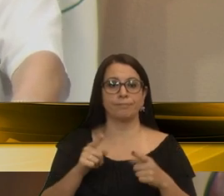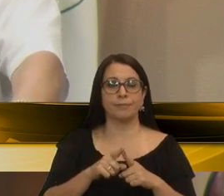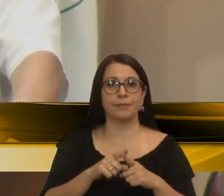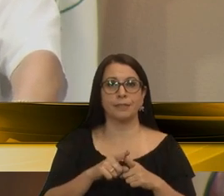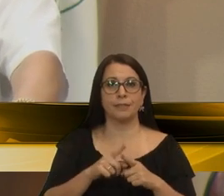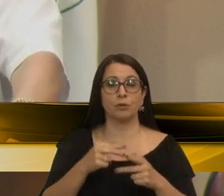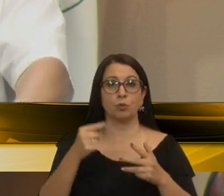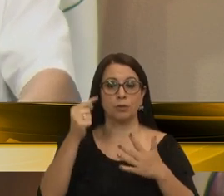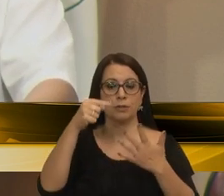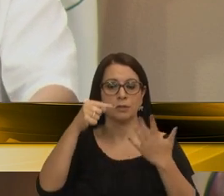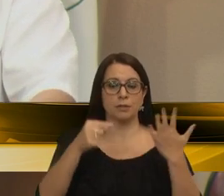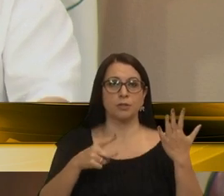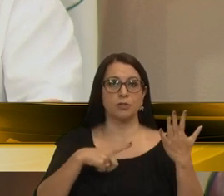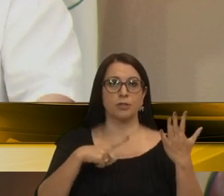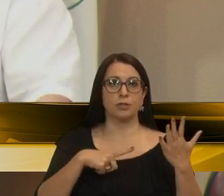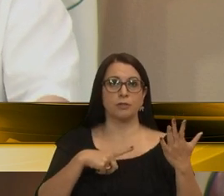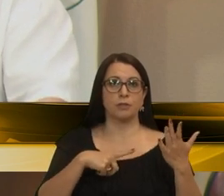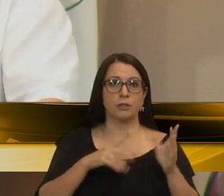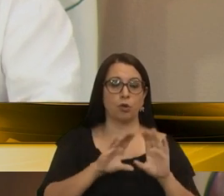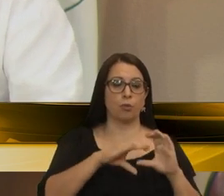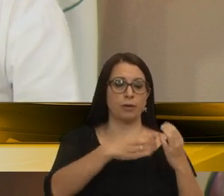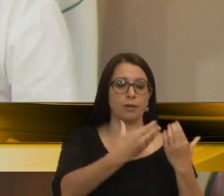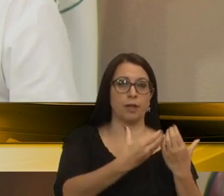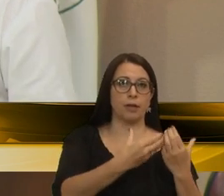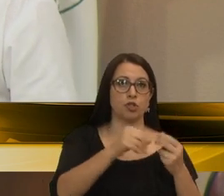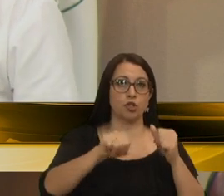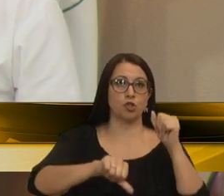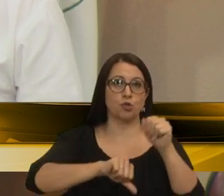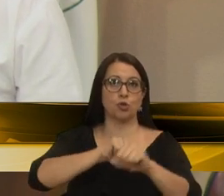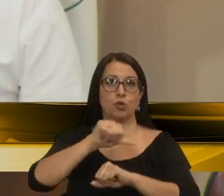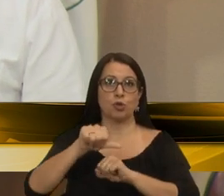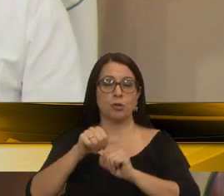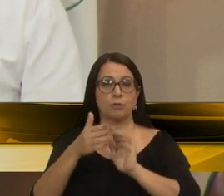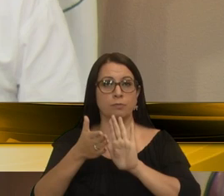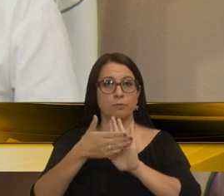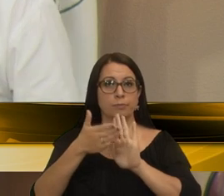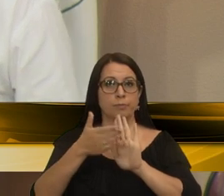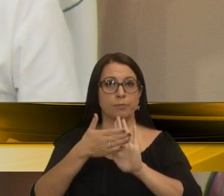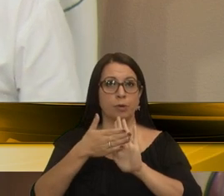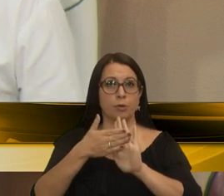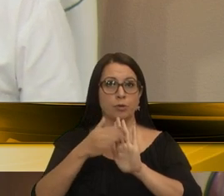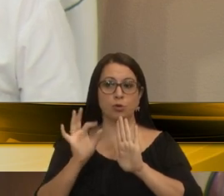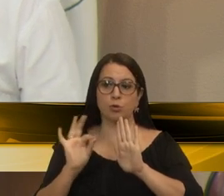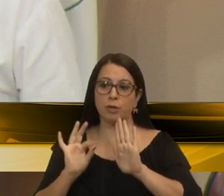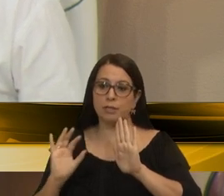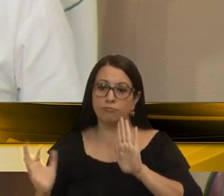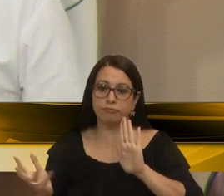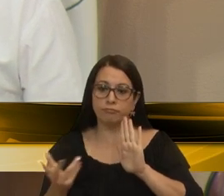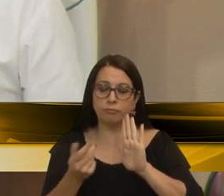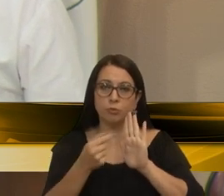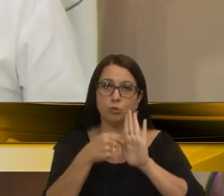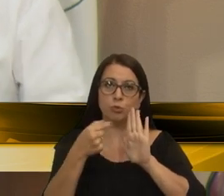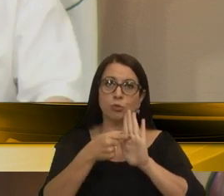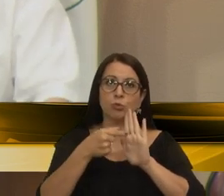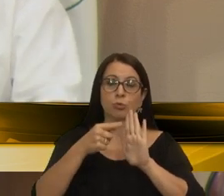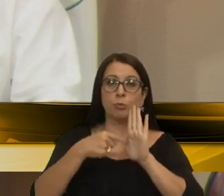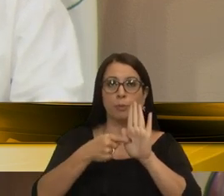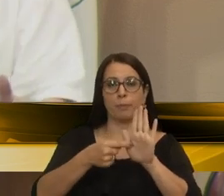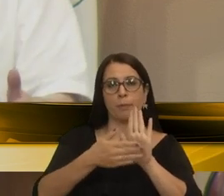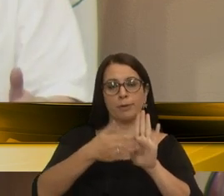questões que foram encaminhadas pela comunidade de alterações na proposta de revisão apresentada pelo Executivo,